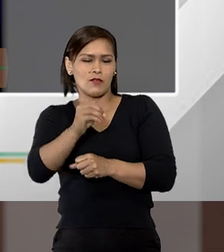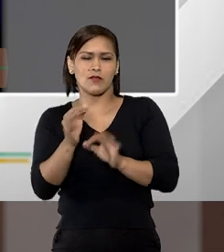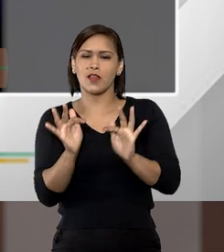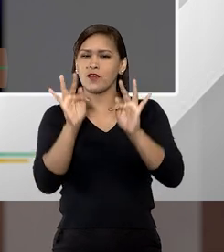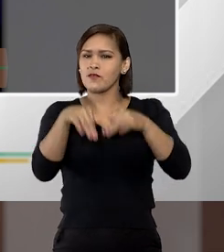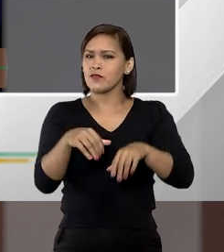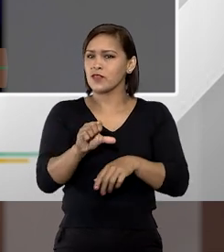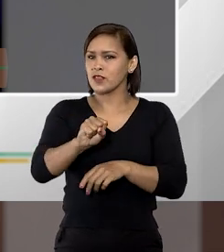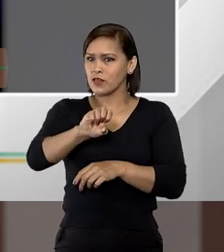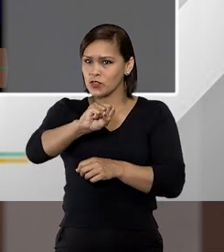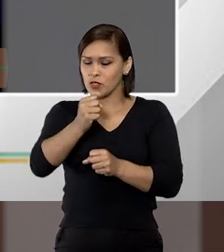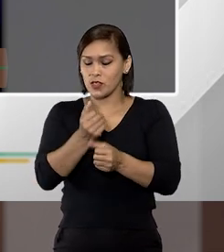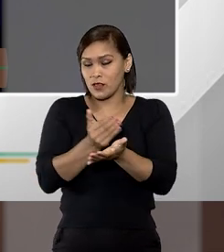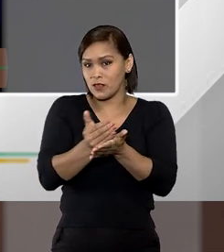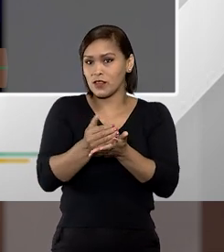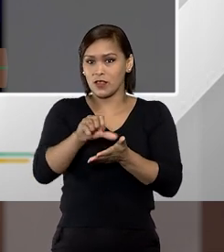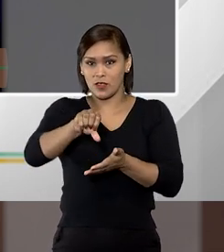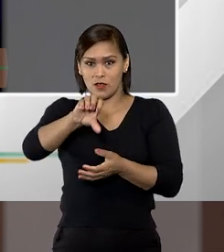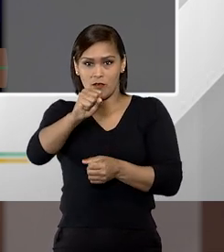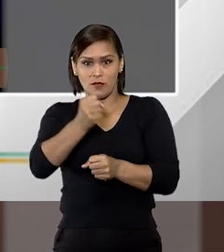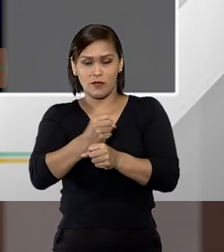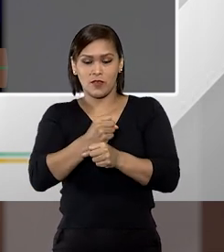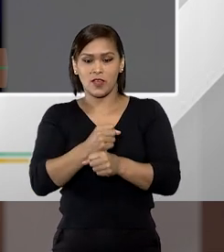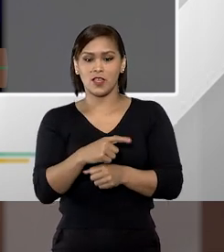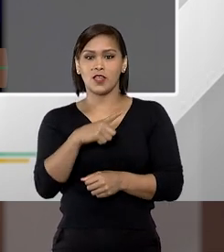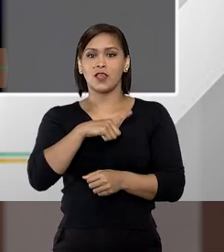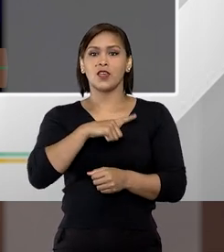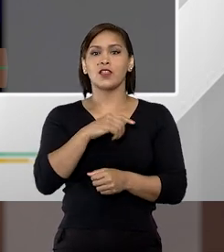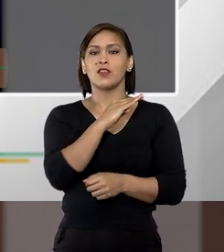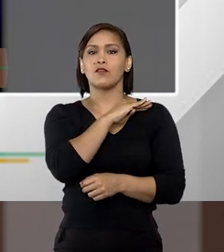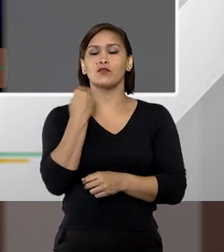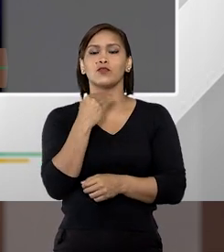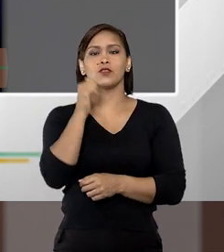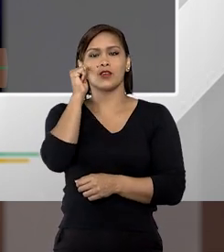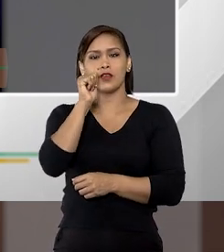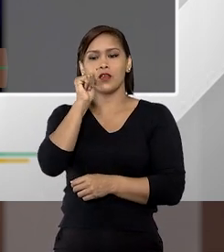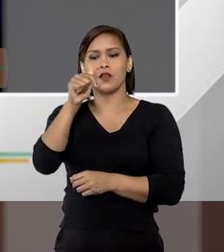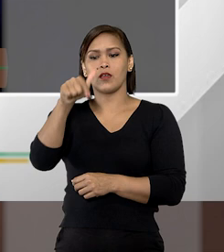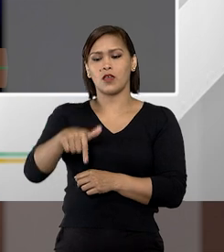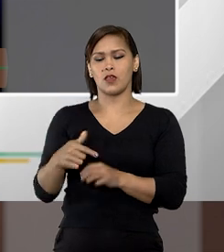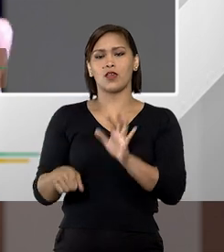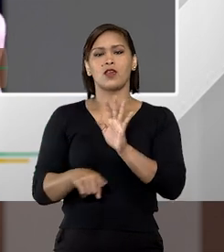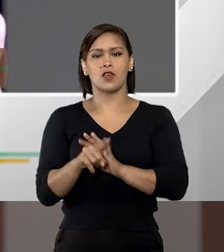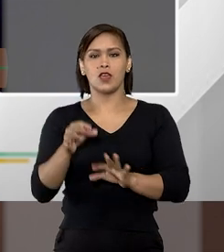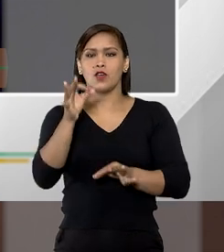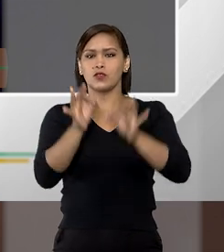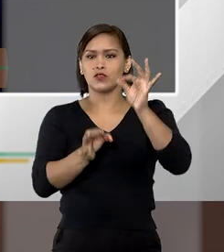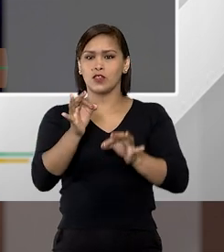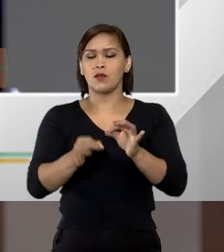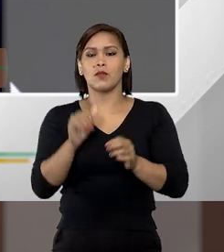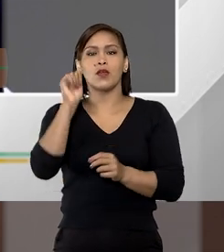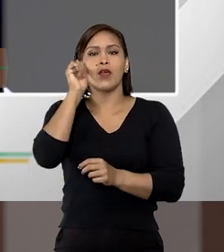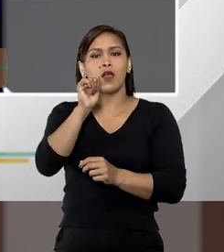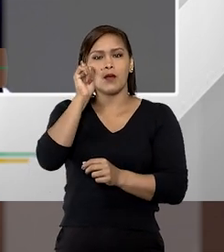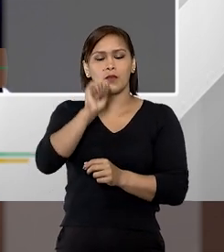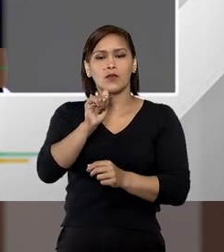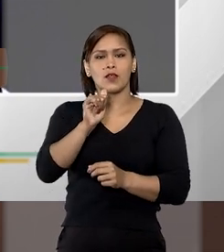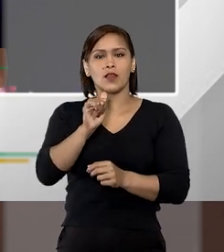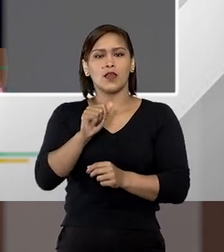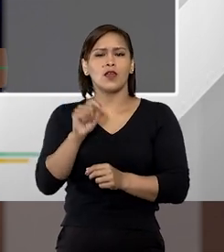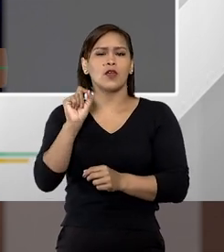final da década de 80, começo da década de 90, teve um homicídio, julgamento pelo tribunal do júri aqui de uma mulher que